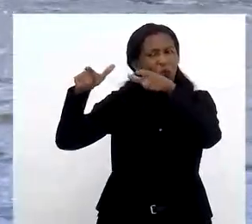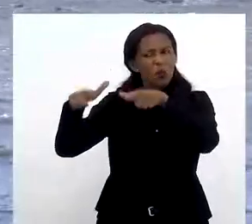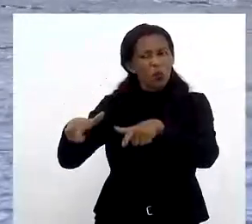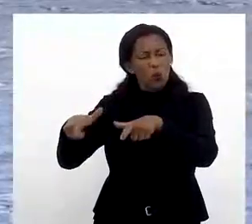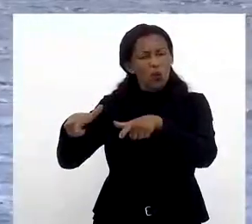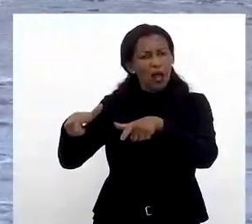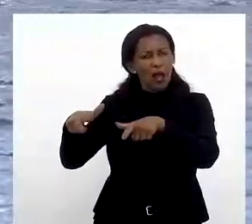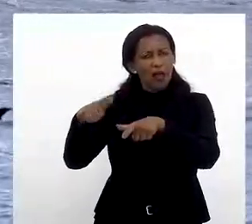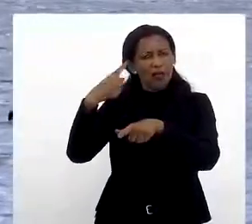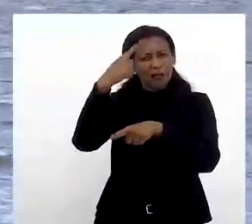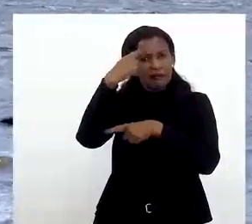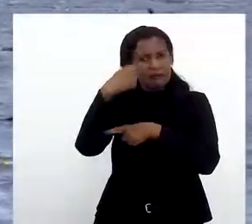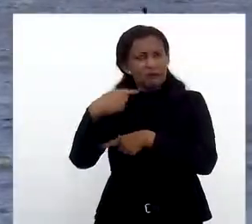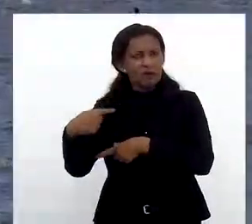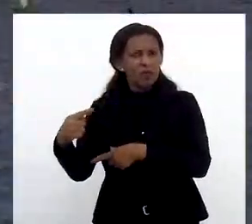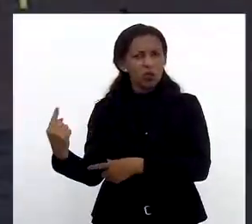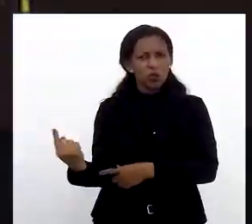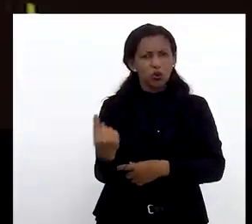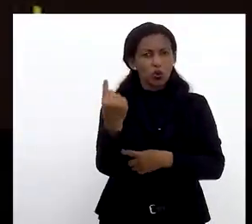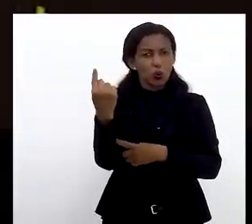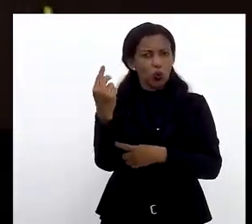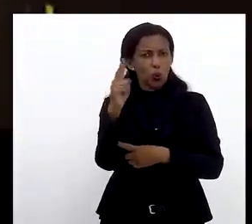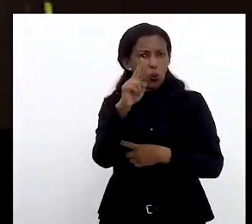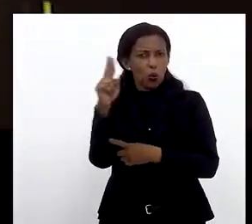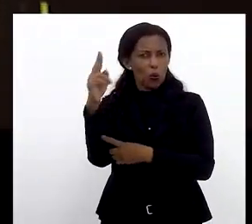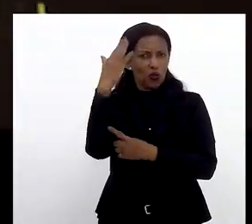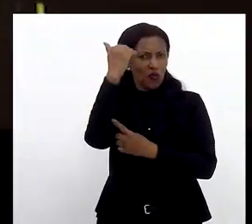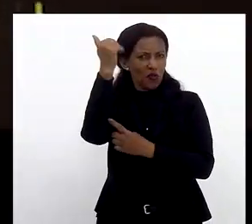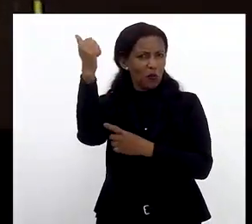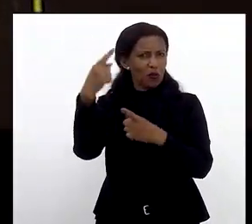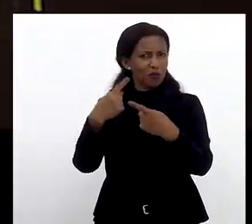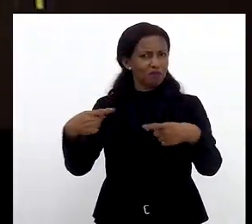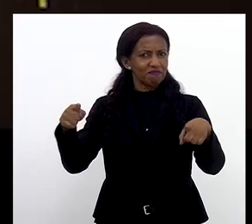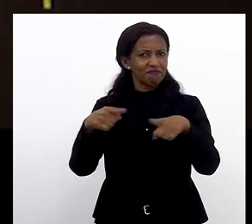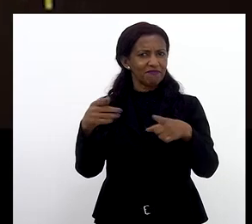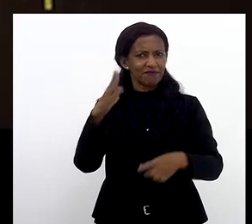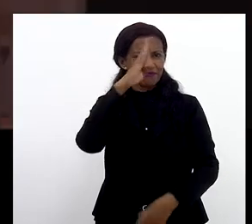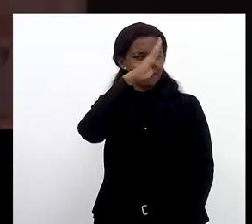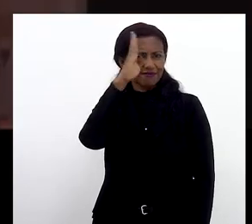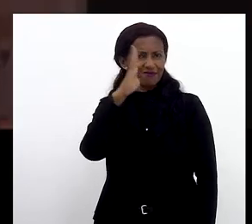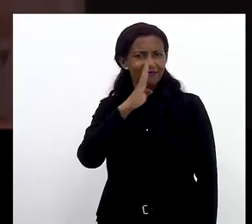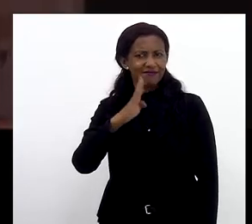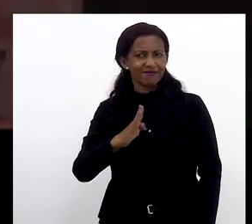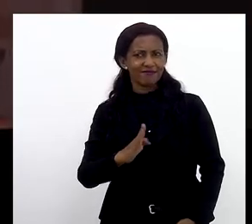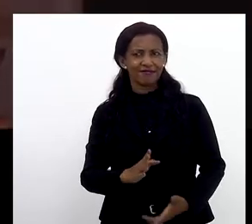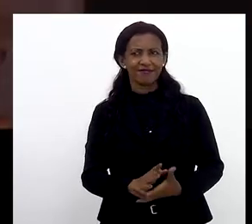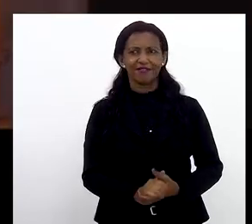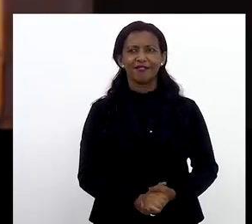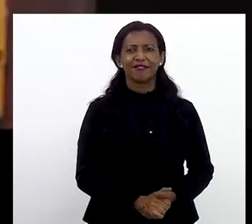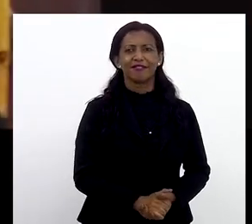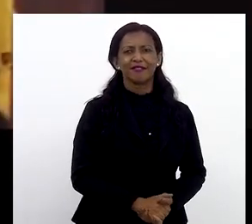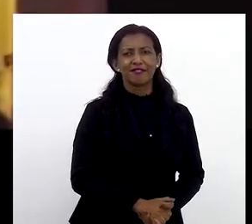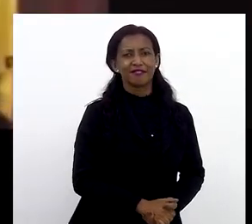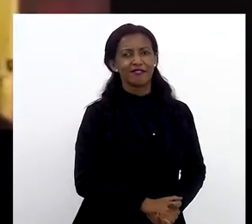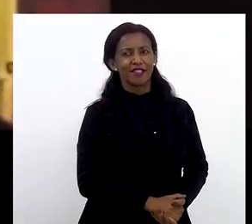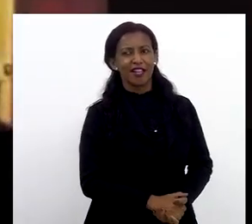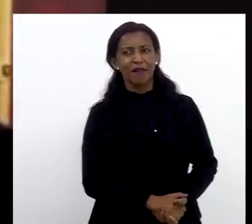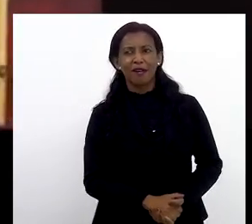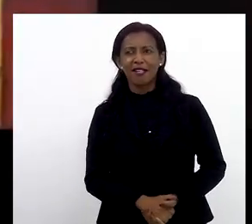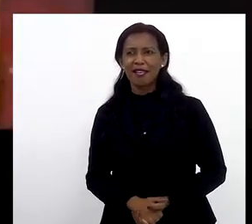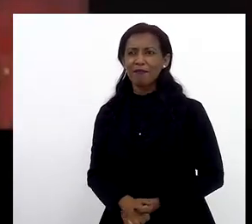residência de final de semana de um dos grandes nomes da música brasileira. Música